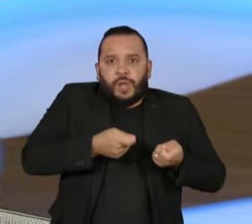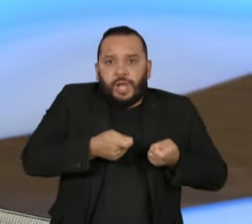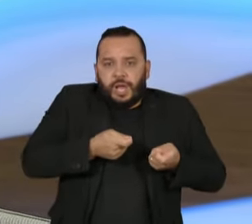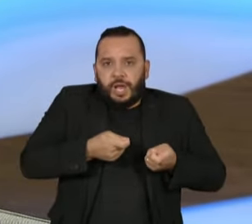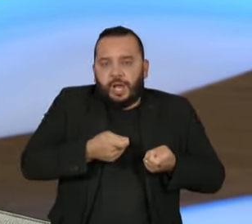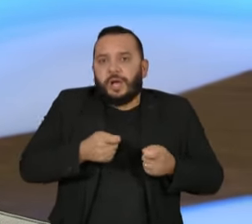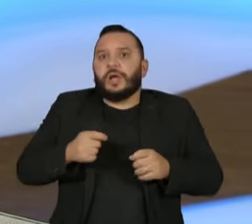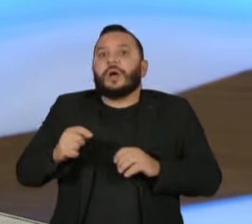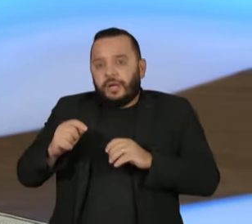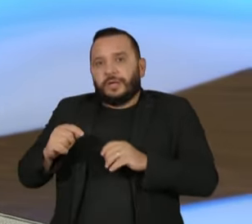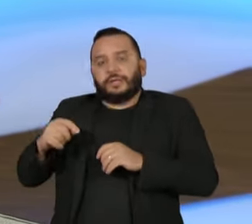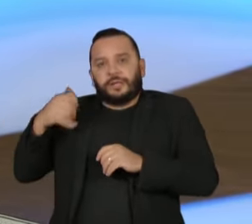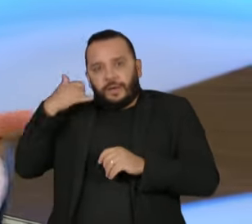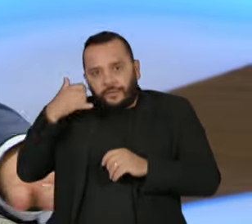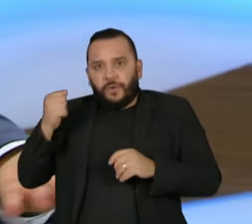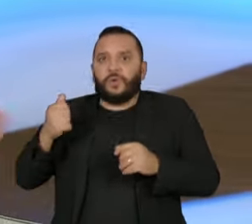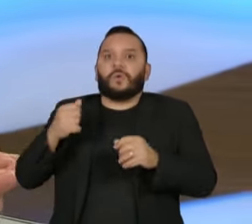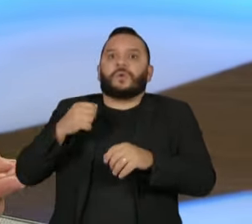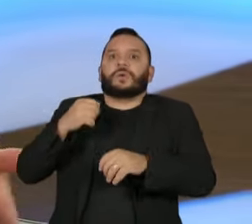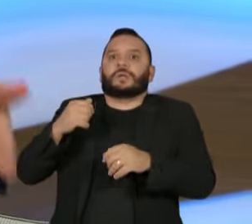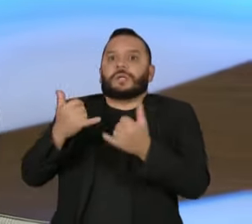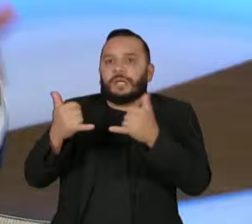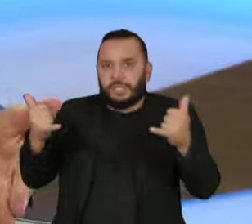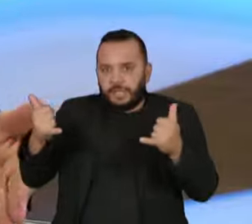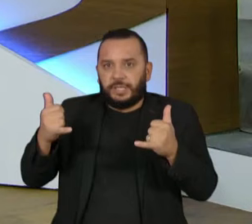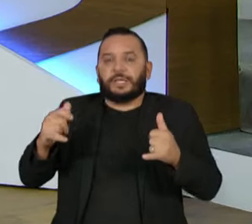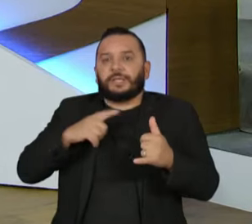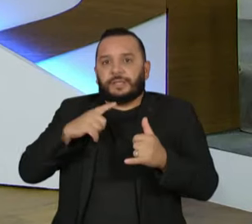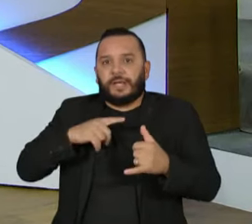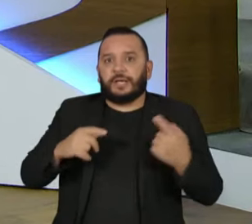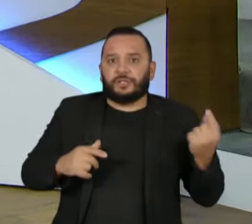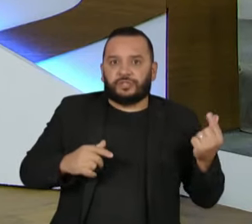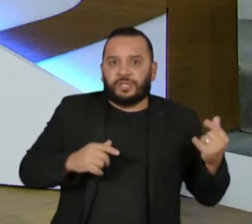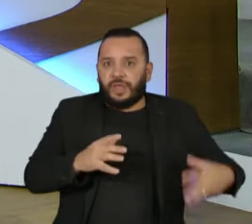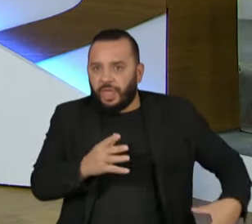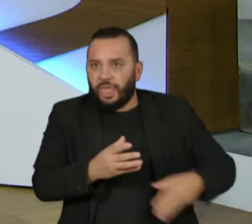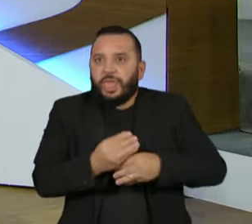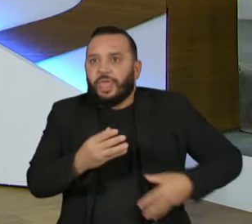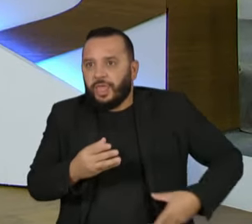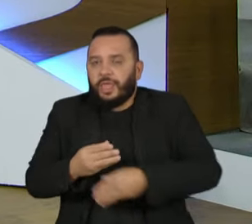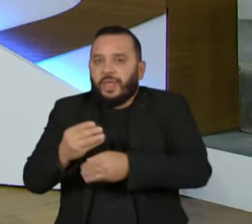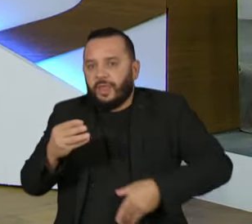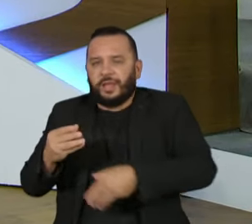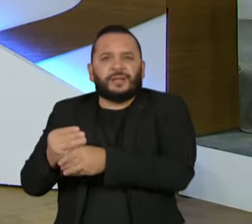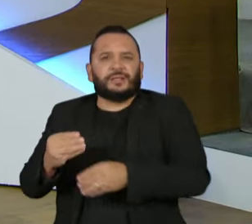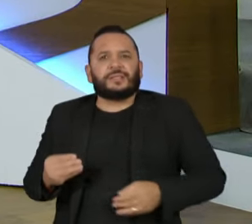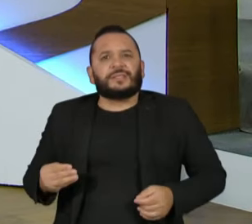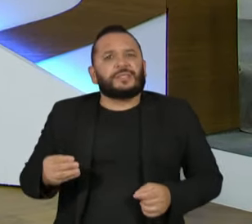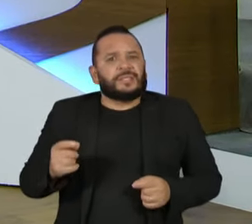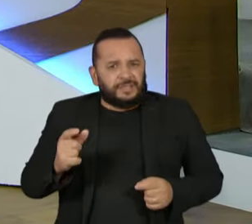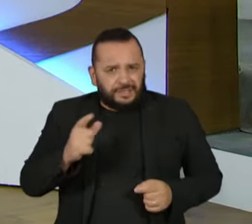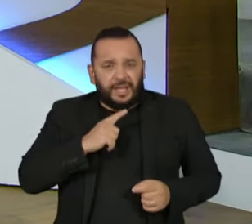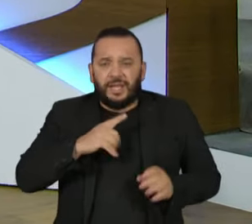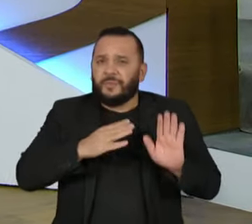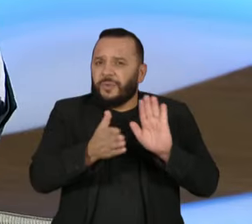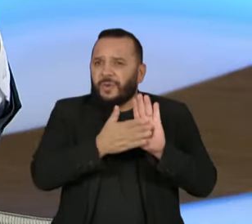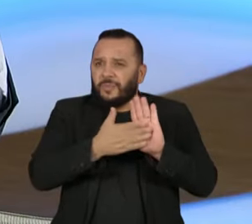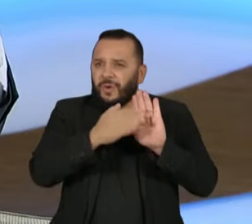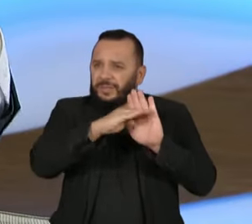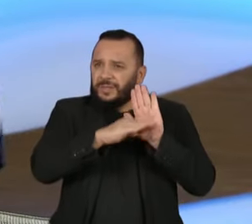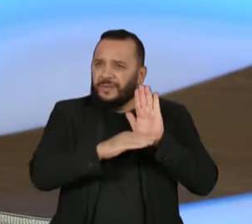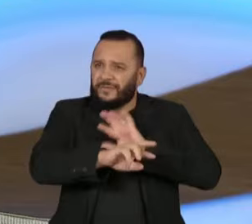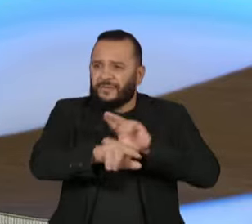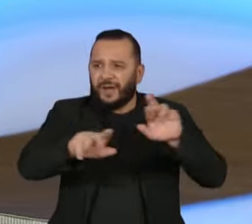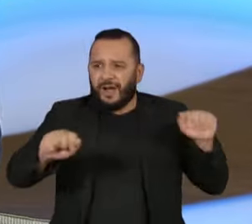comunicação e ali subsídios, desonera a folha, era um conjunto de propósitos. Isso dava, na